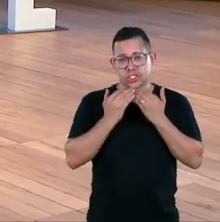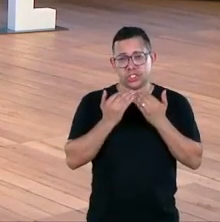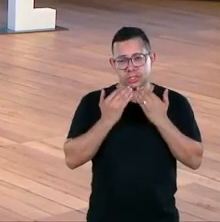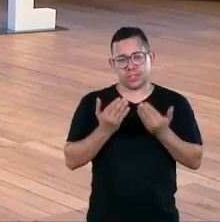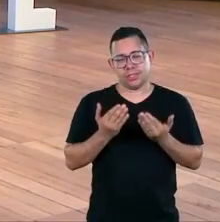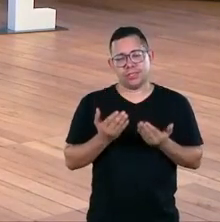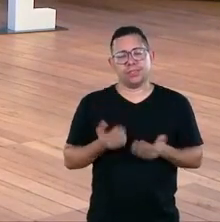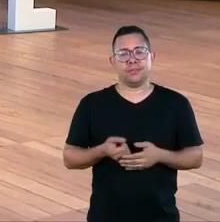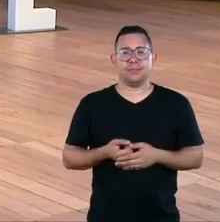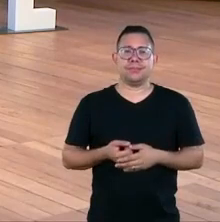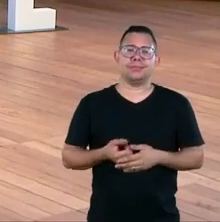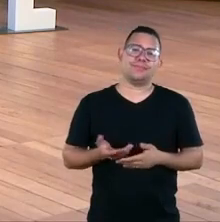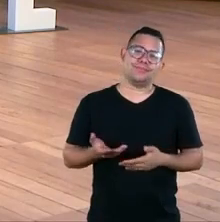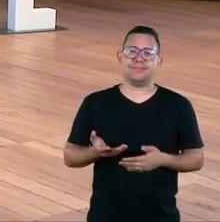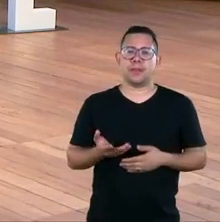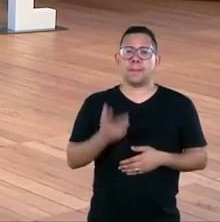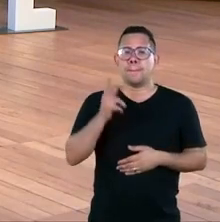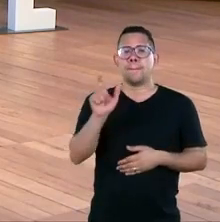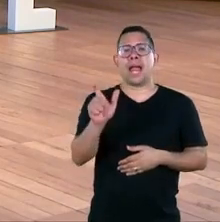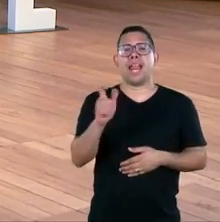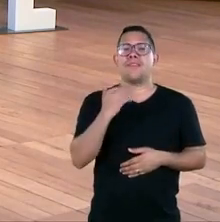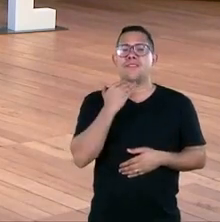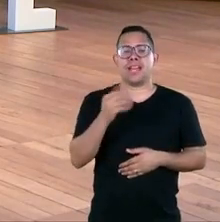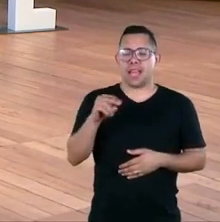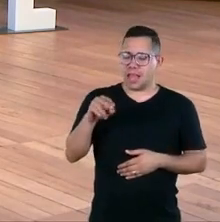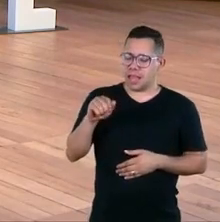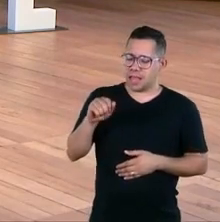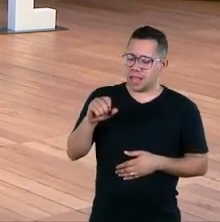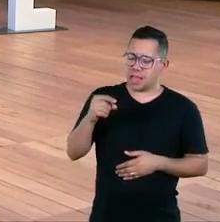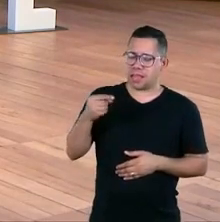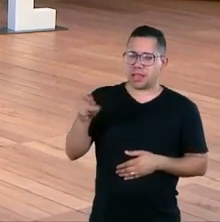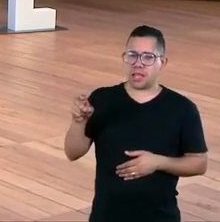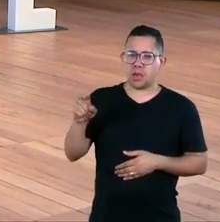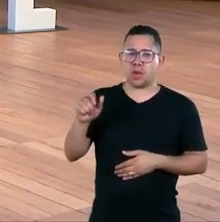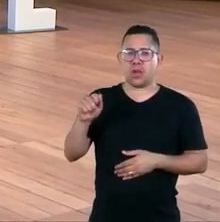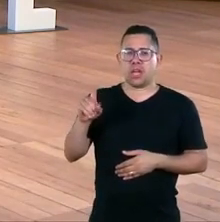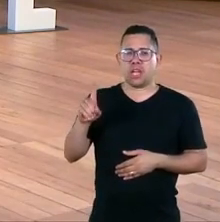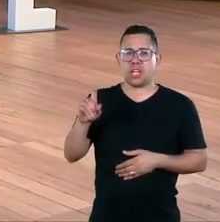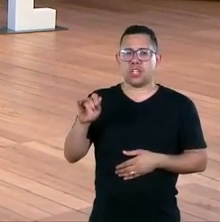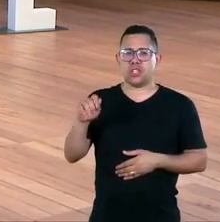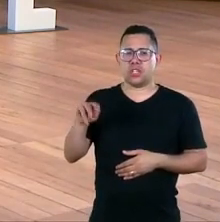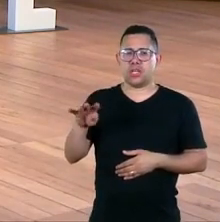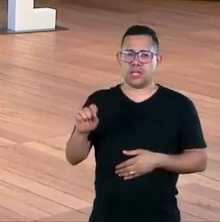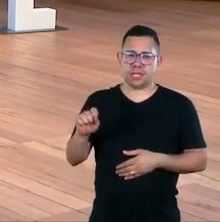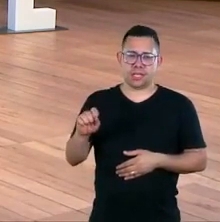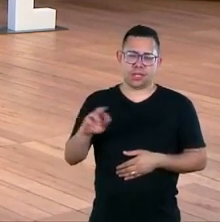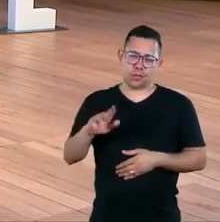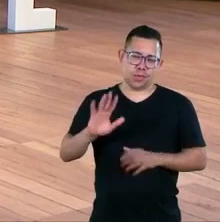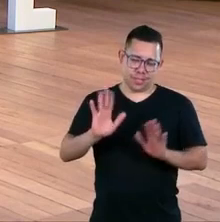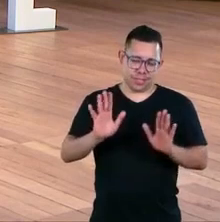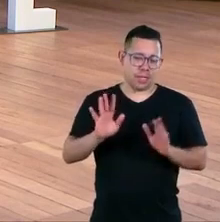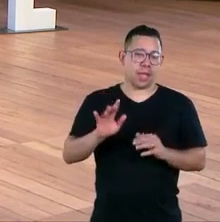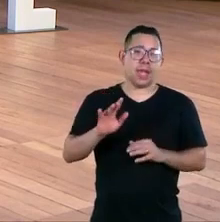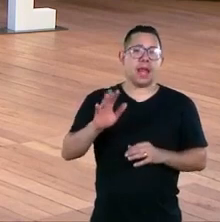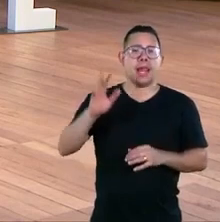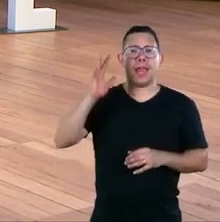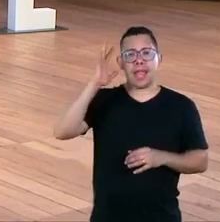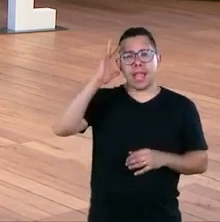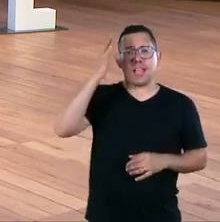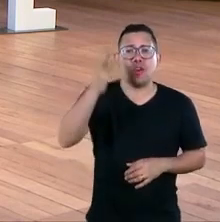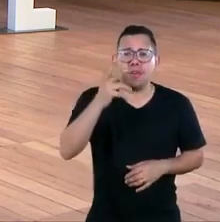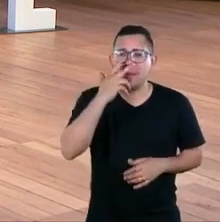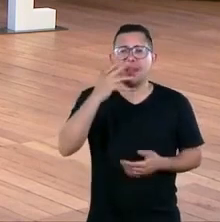que não adianta é complicado falar não adianta mas não resolve ele vai adiantar agora ele não vai resolver né ele vai ser só